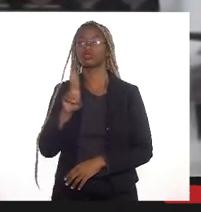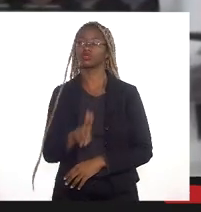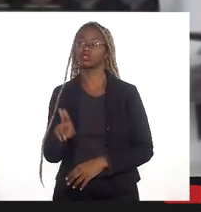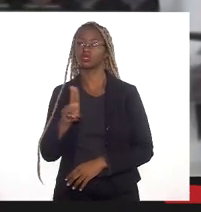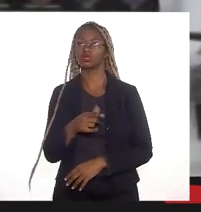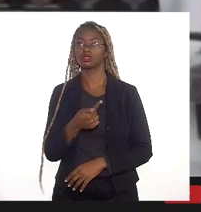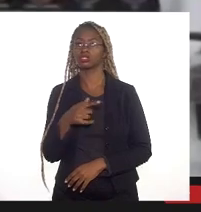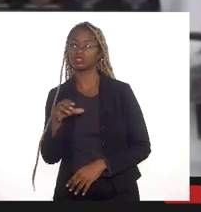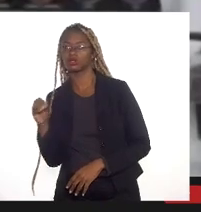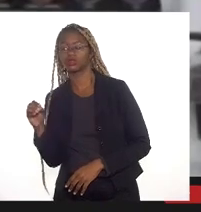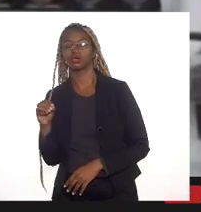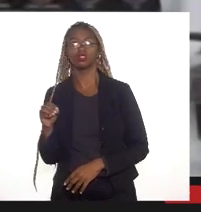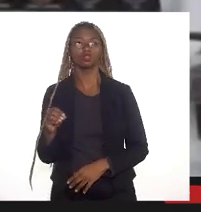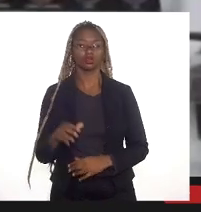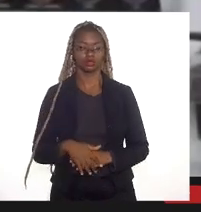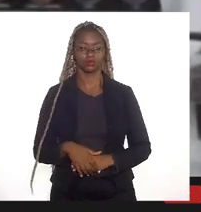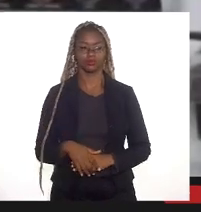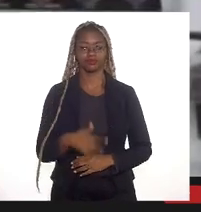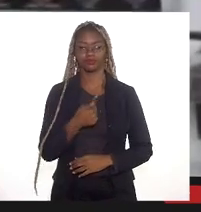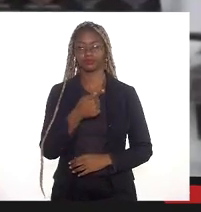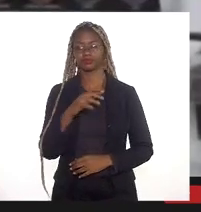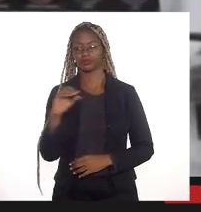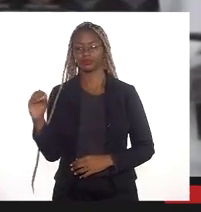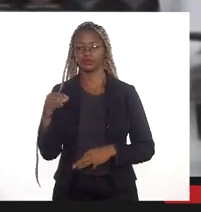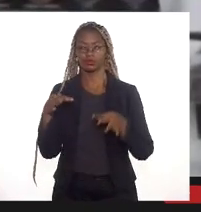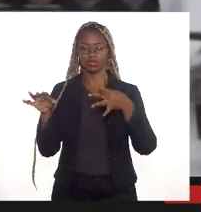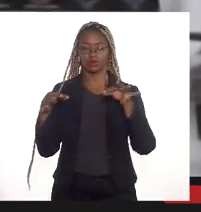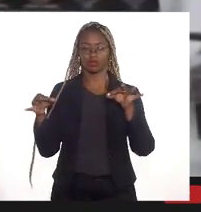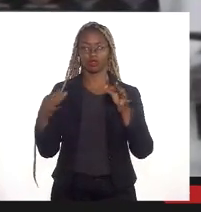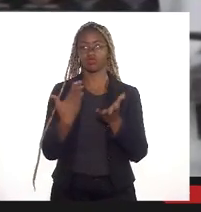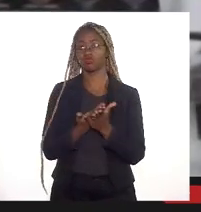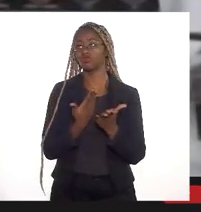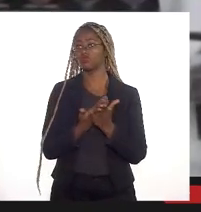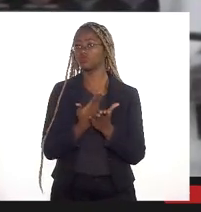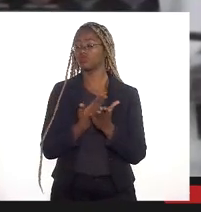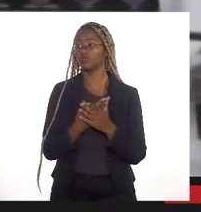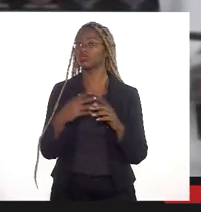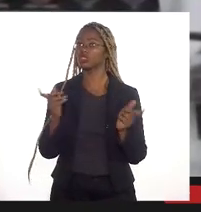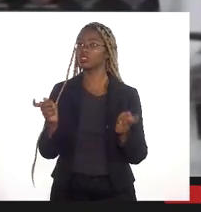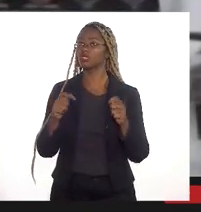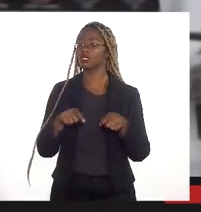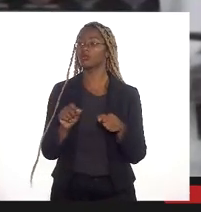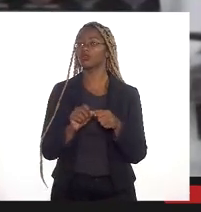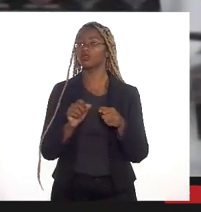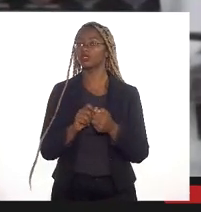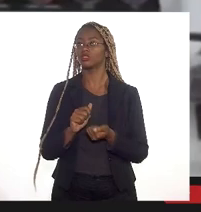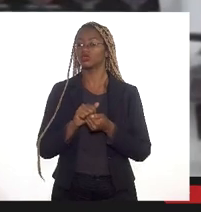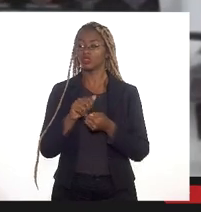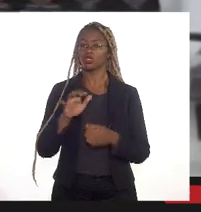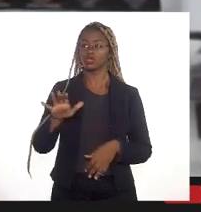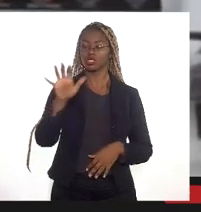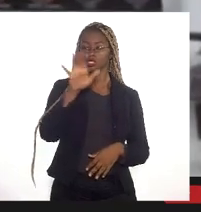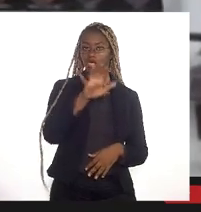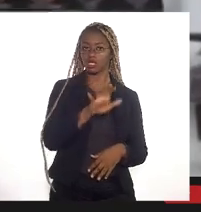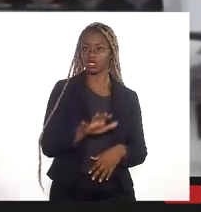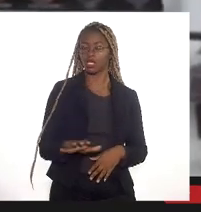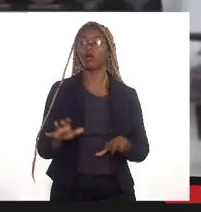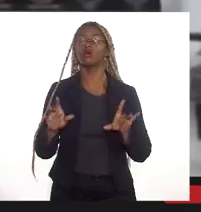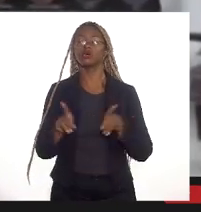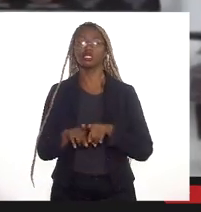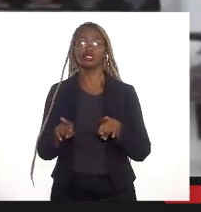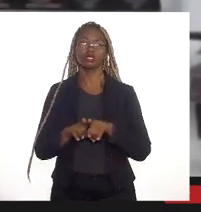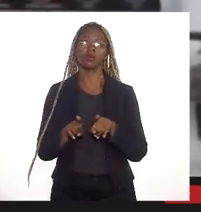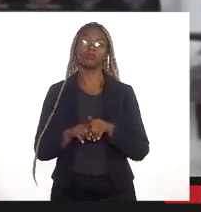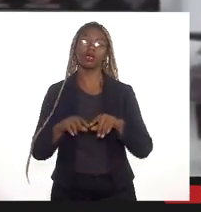700 páginas no nosso estudo que diz o que pode ser feito nessa região de que forma que vai ser feito mas eu